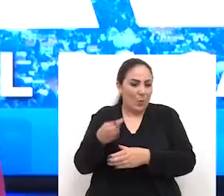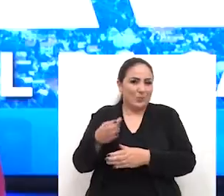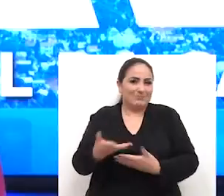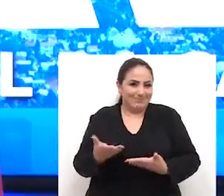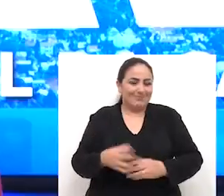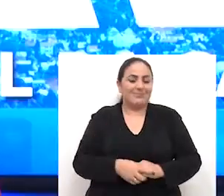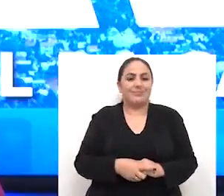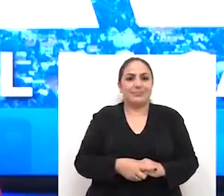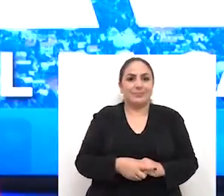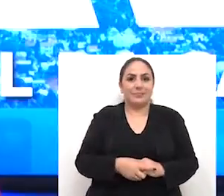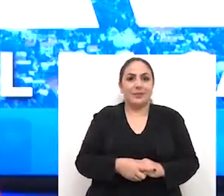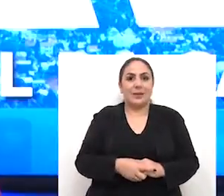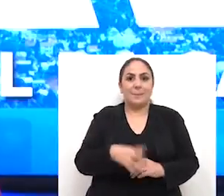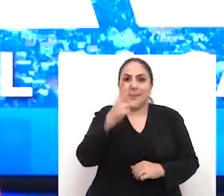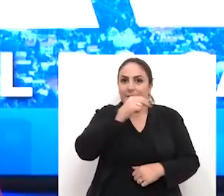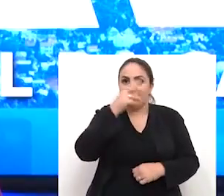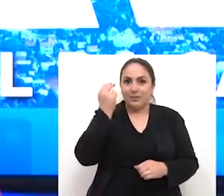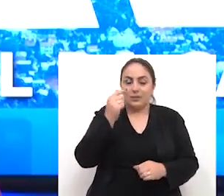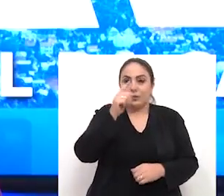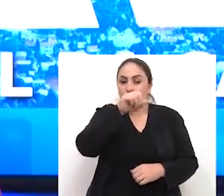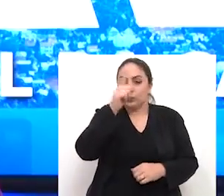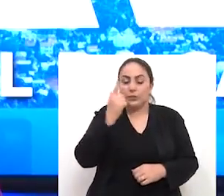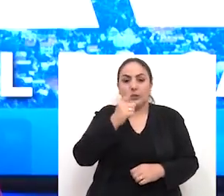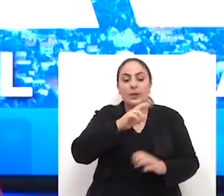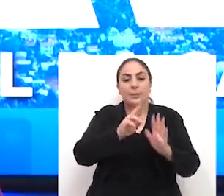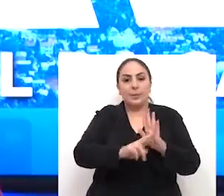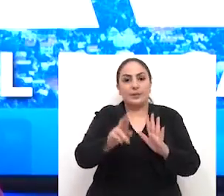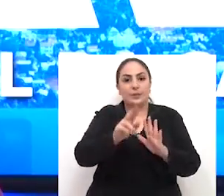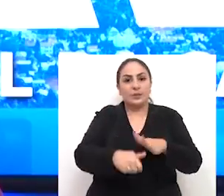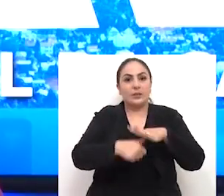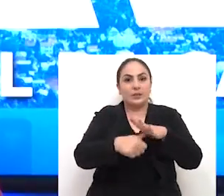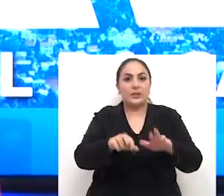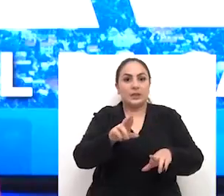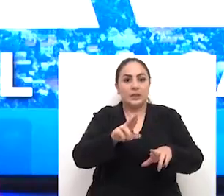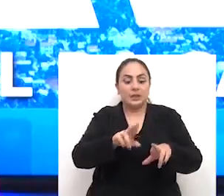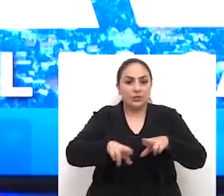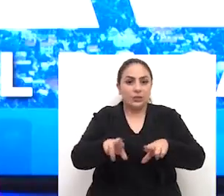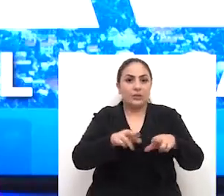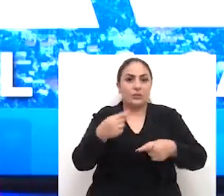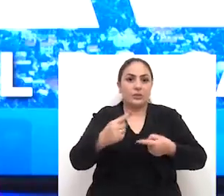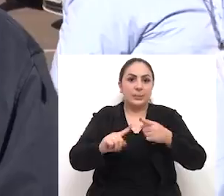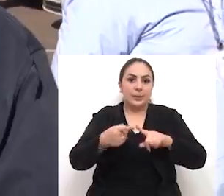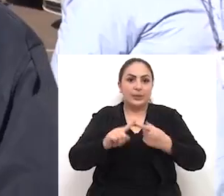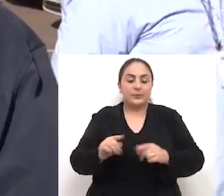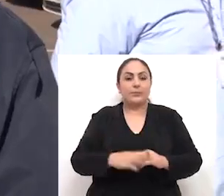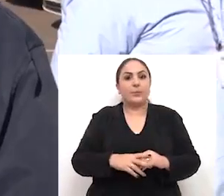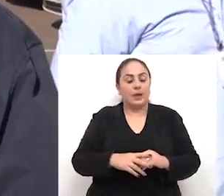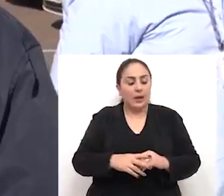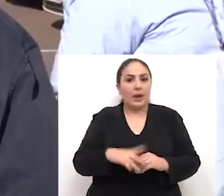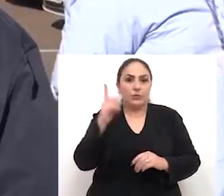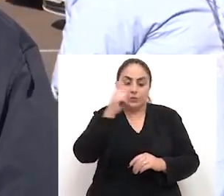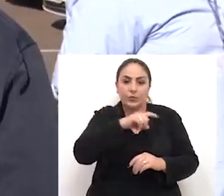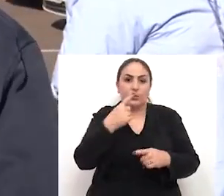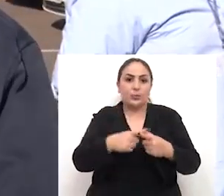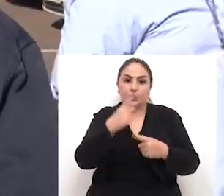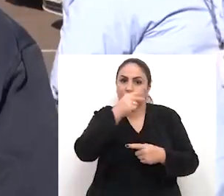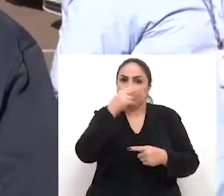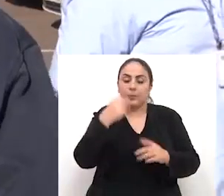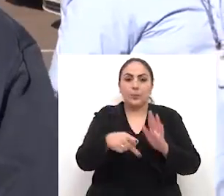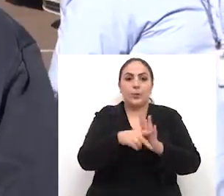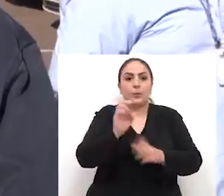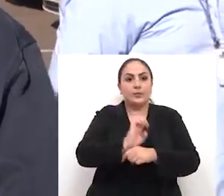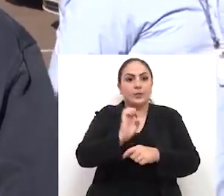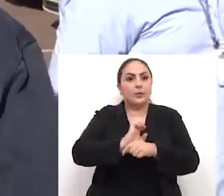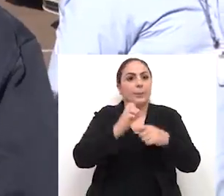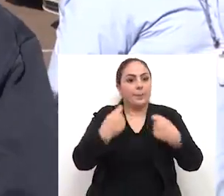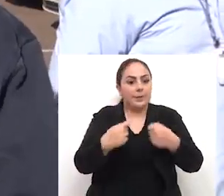copo. Prefeito Luciano Azevedo representa os líderes regionais no debate. É uma equação difícil. Os municípios e o